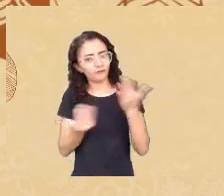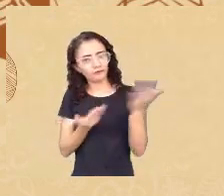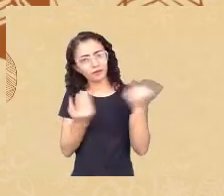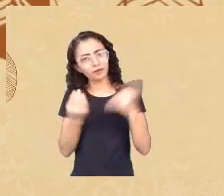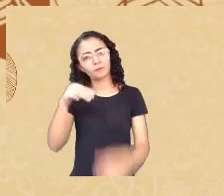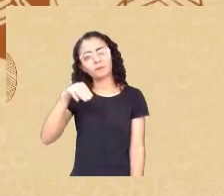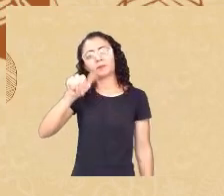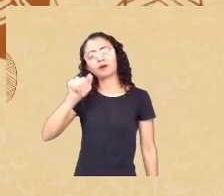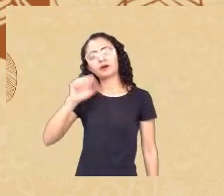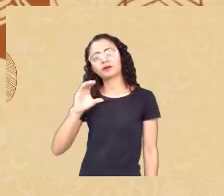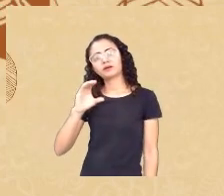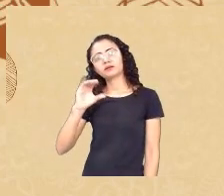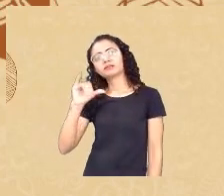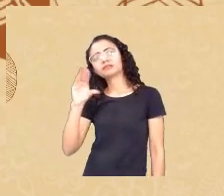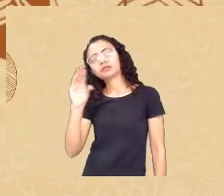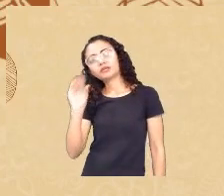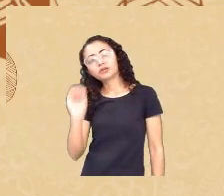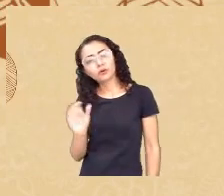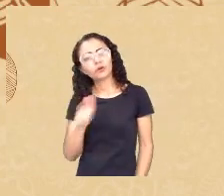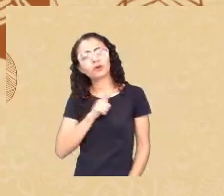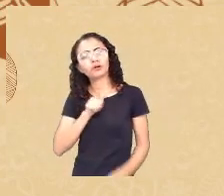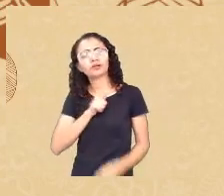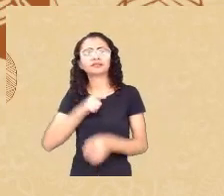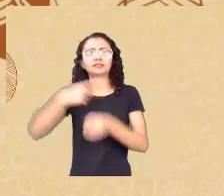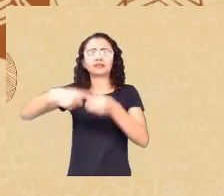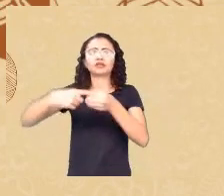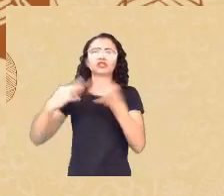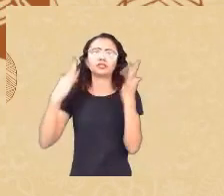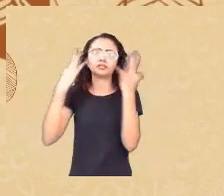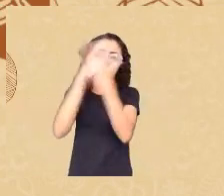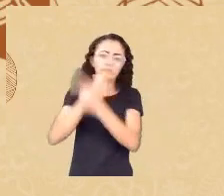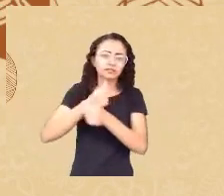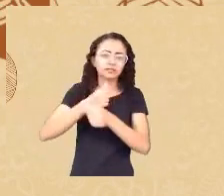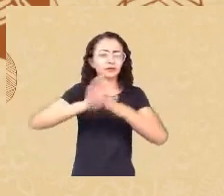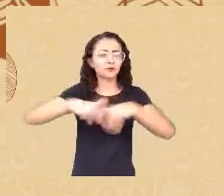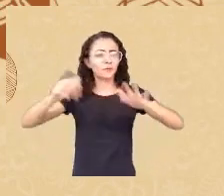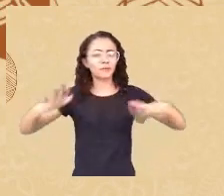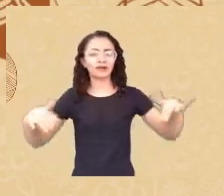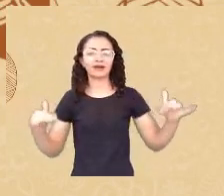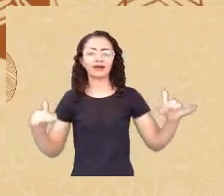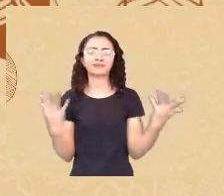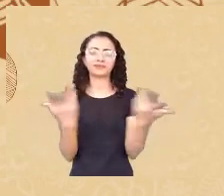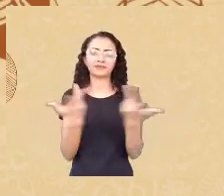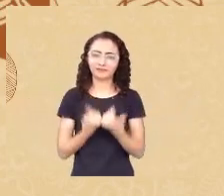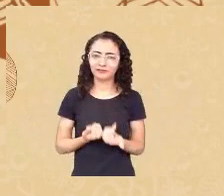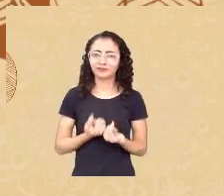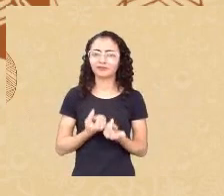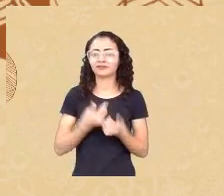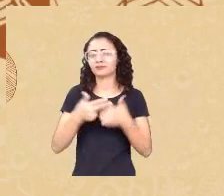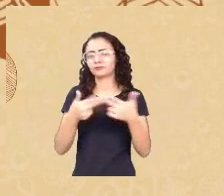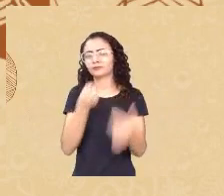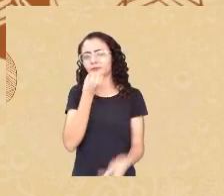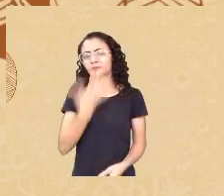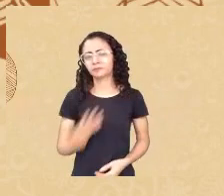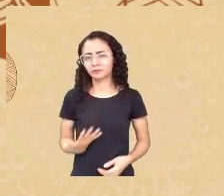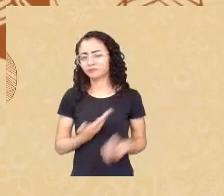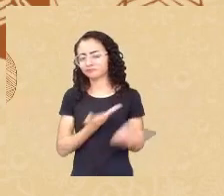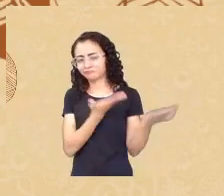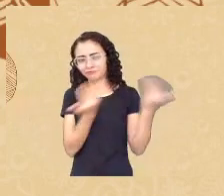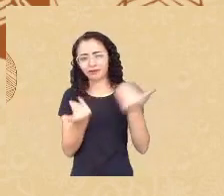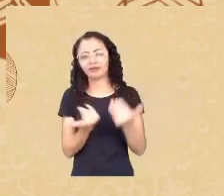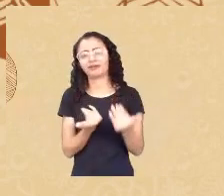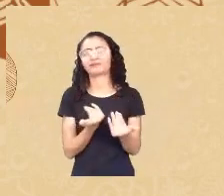com praias maravilhosas tem muita coisa boa aqui em Maceió também e ver eu também me conhecer a gente sabe num café